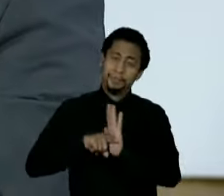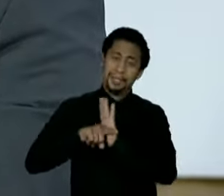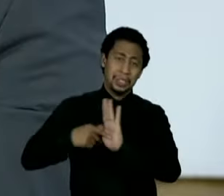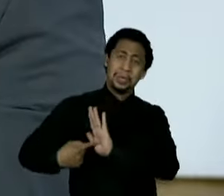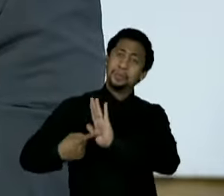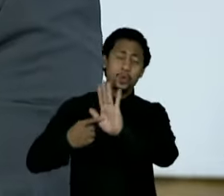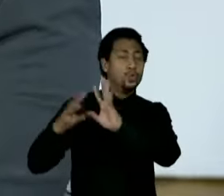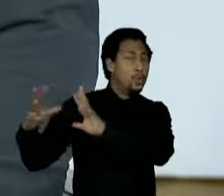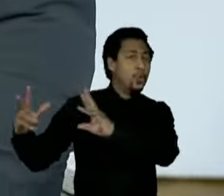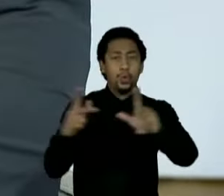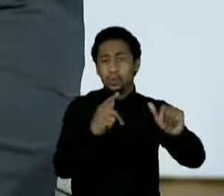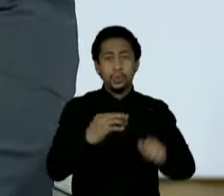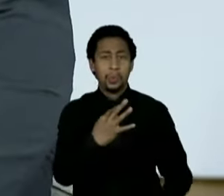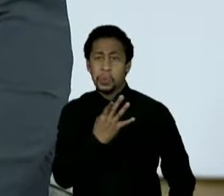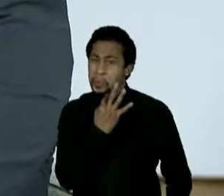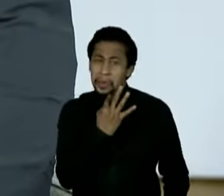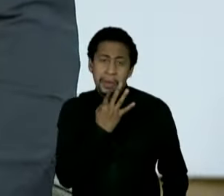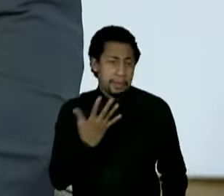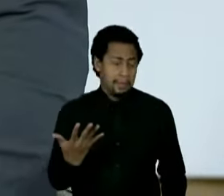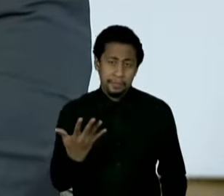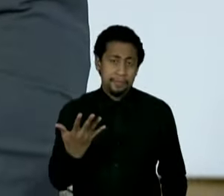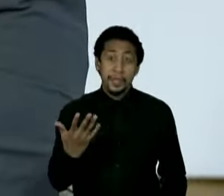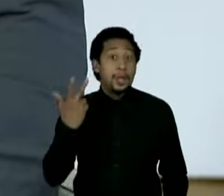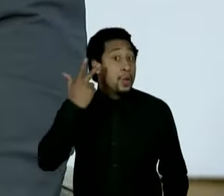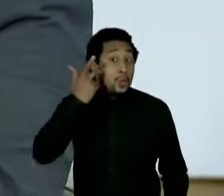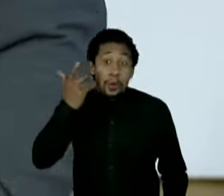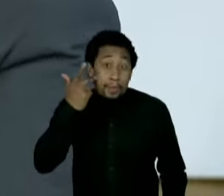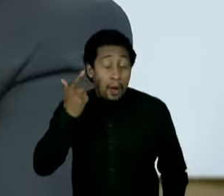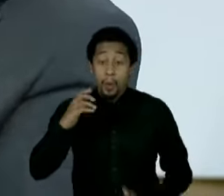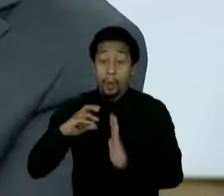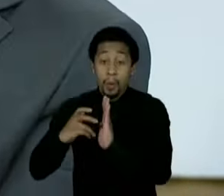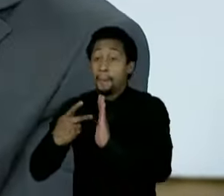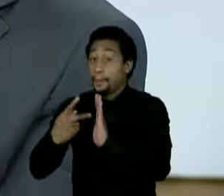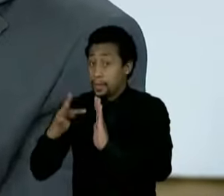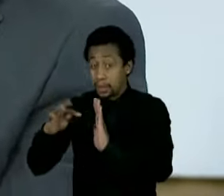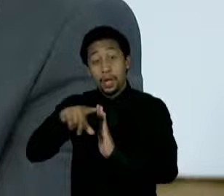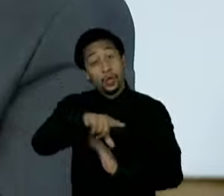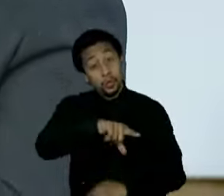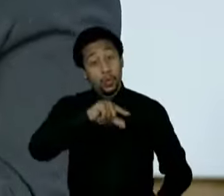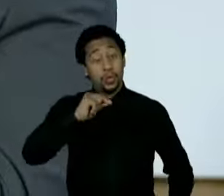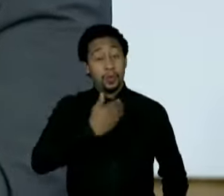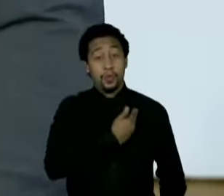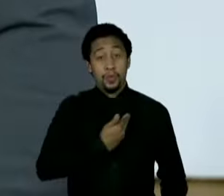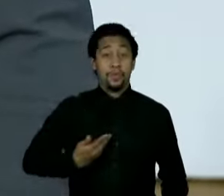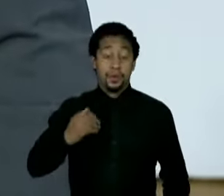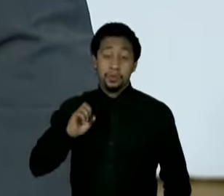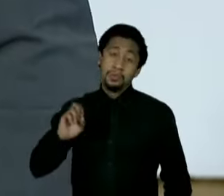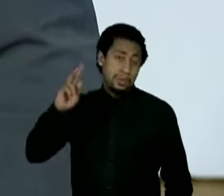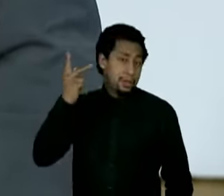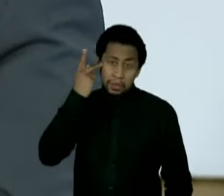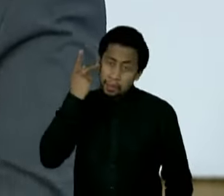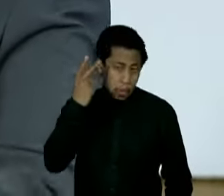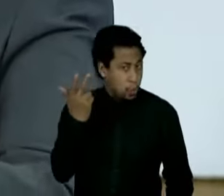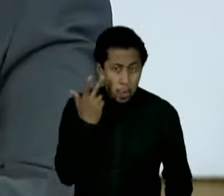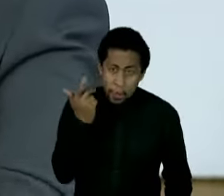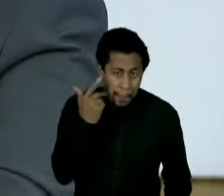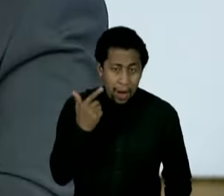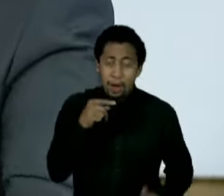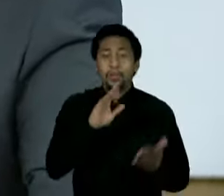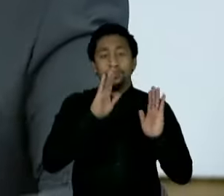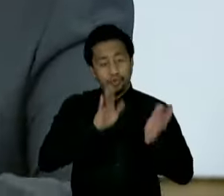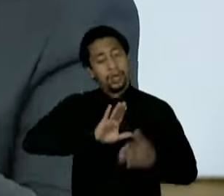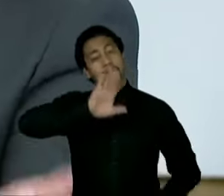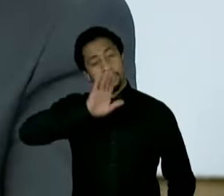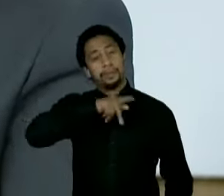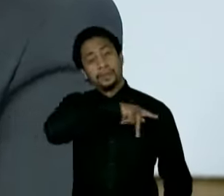e é natural que eles tenham em São Paulo um candidato que foi candidato a presidente da República, que foi o segundo mais votado, que é uma pessoa